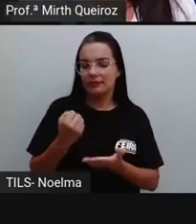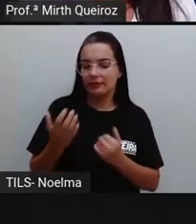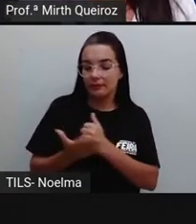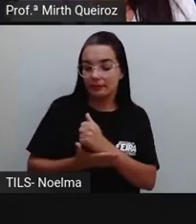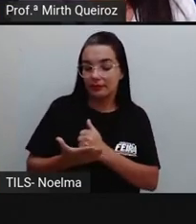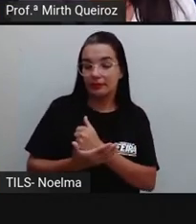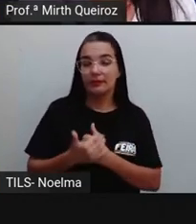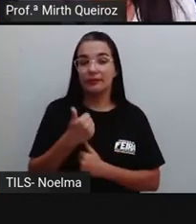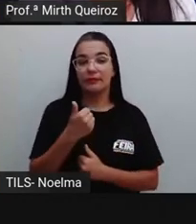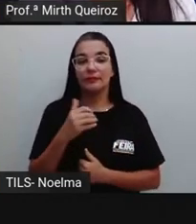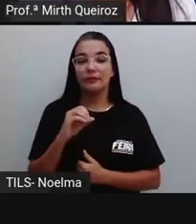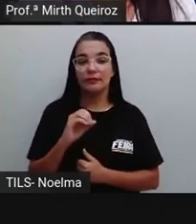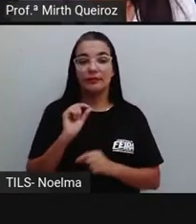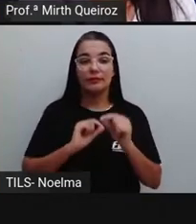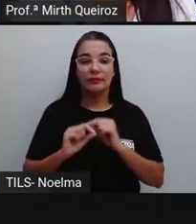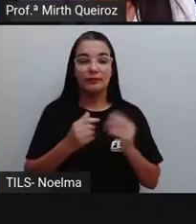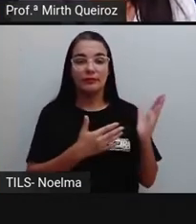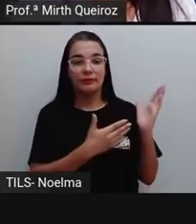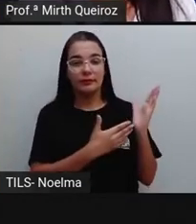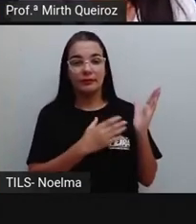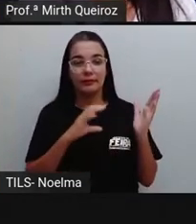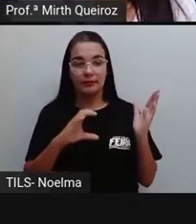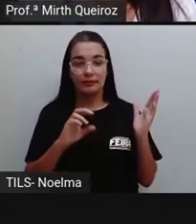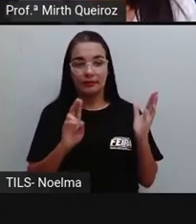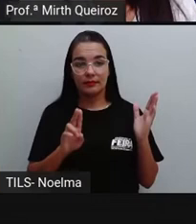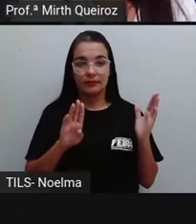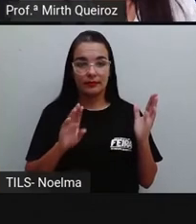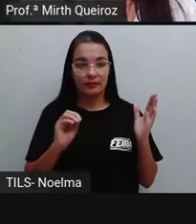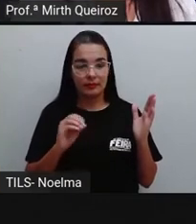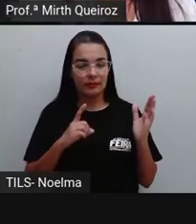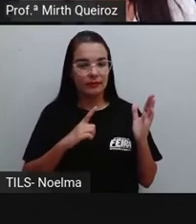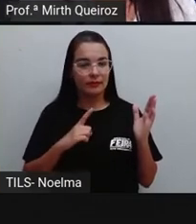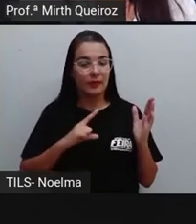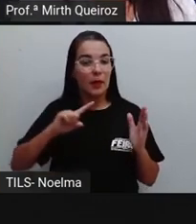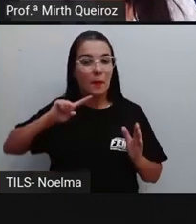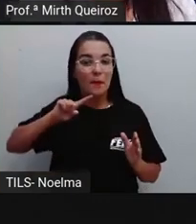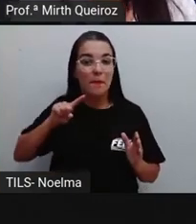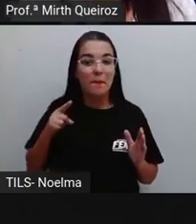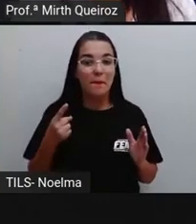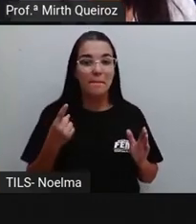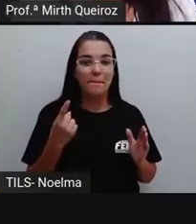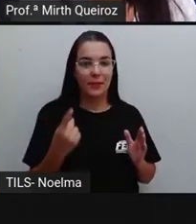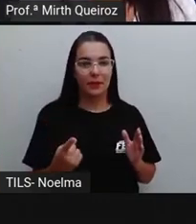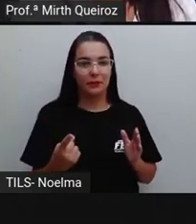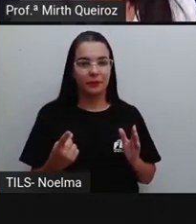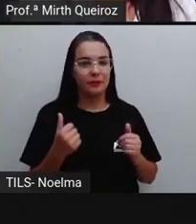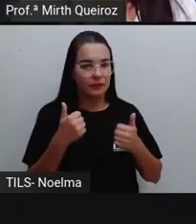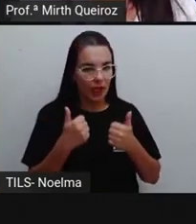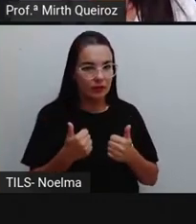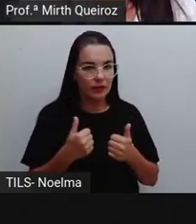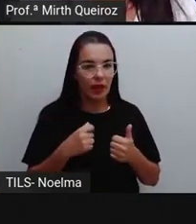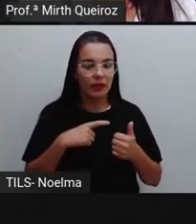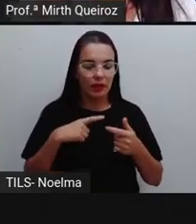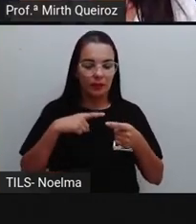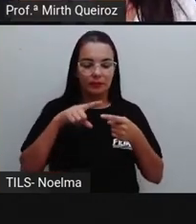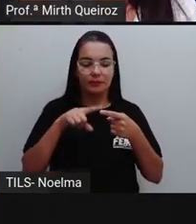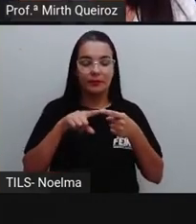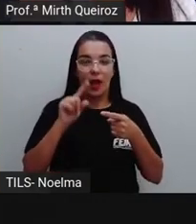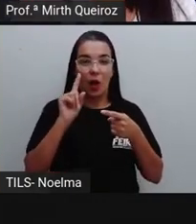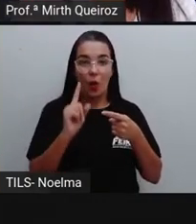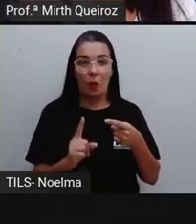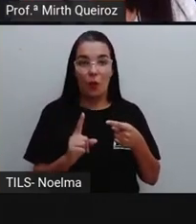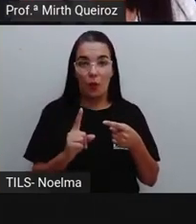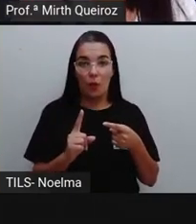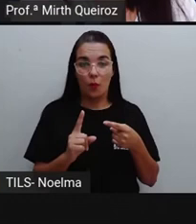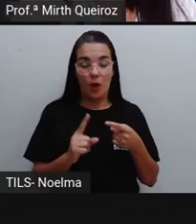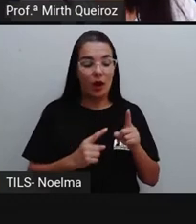O cubo, ele apresenta mil unidades. Mil unidades. Ele tem uma